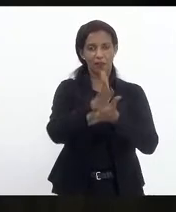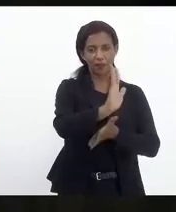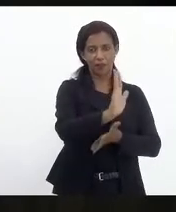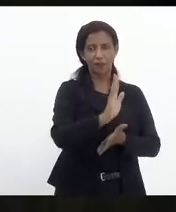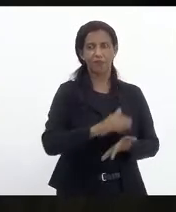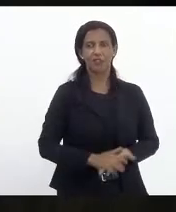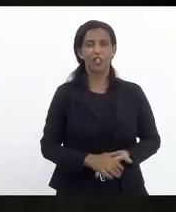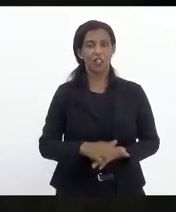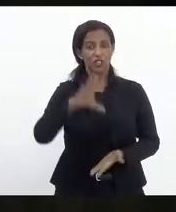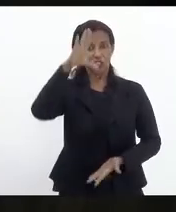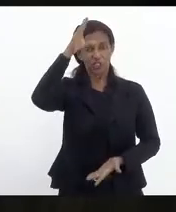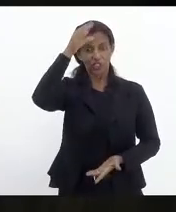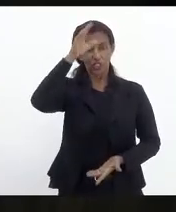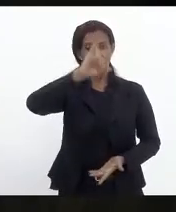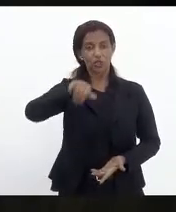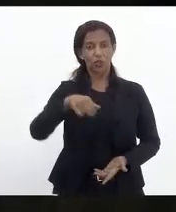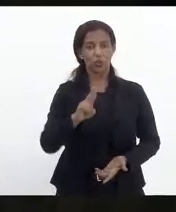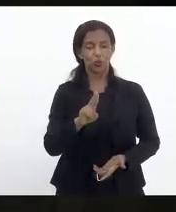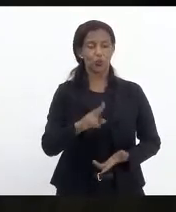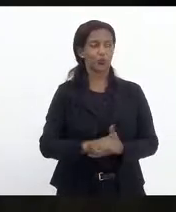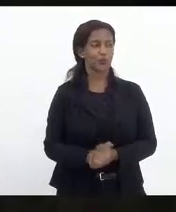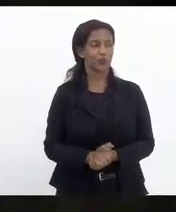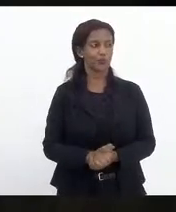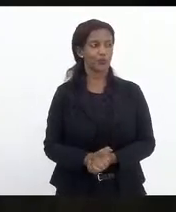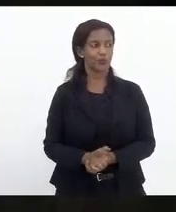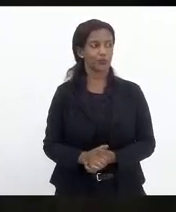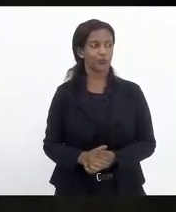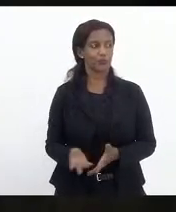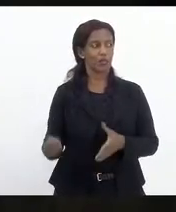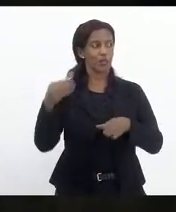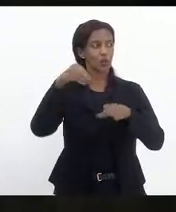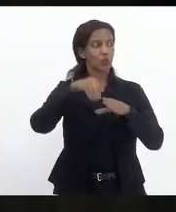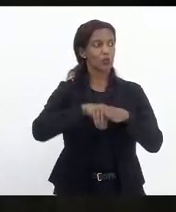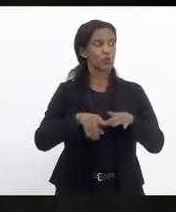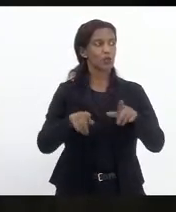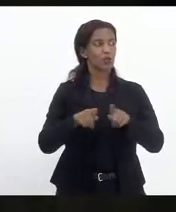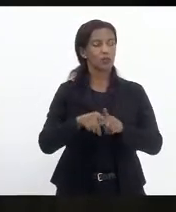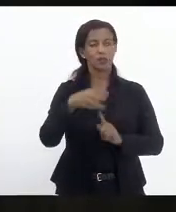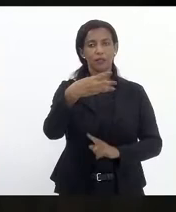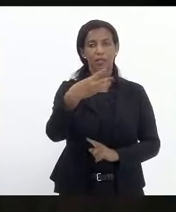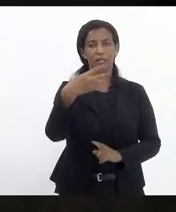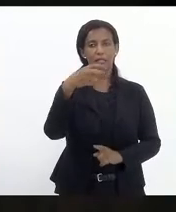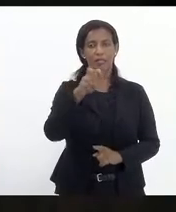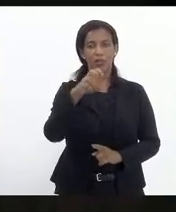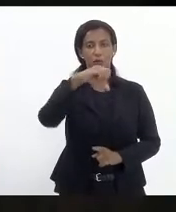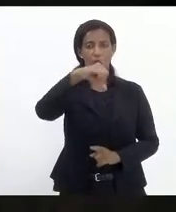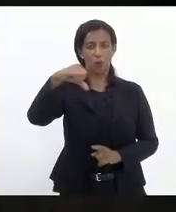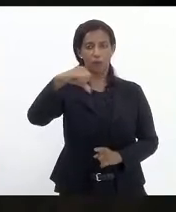da Tia Ju. Requer inclusão na ordem do dia do projeto de lei 3599